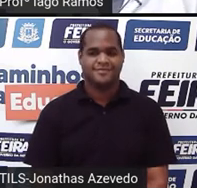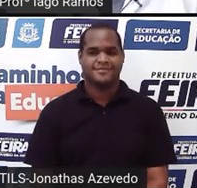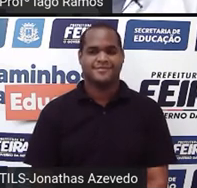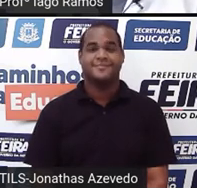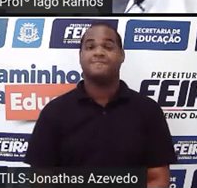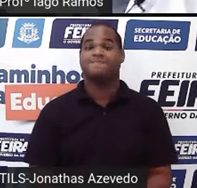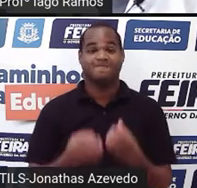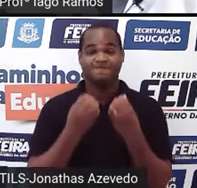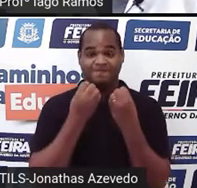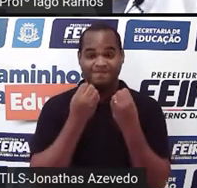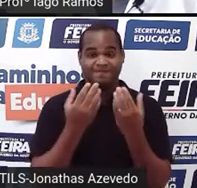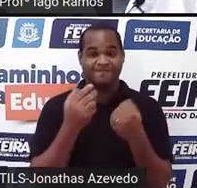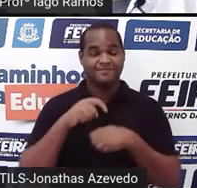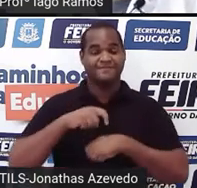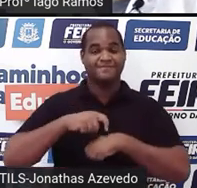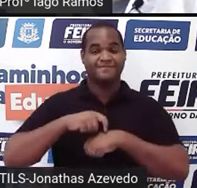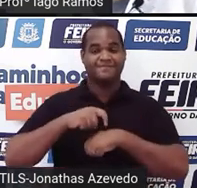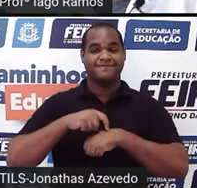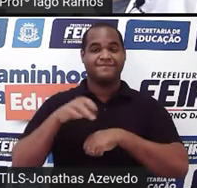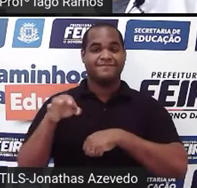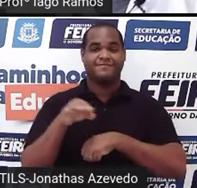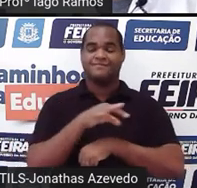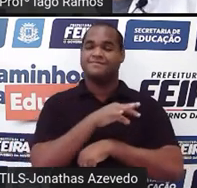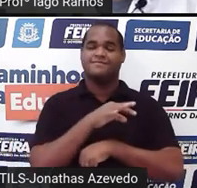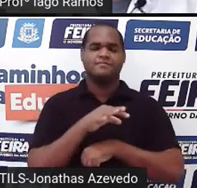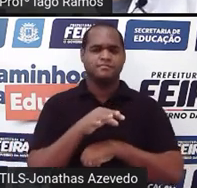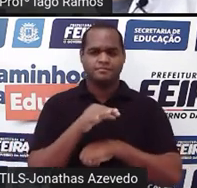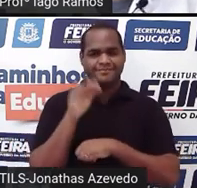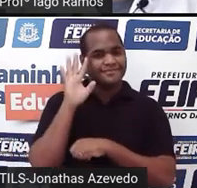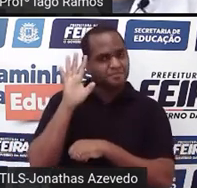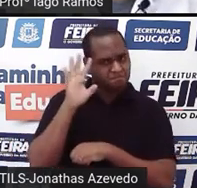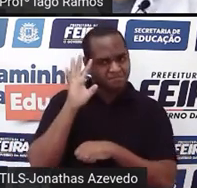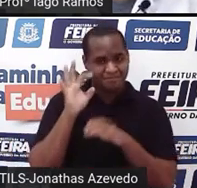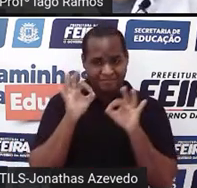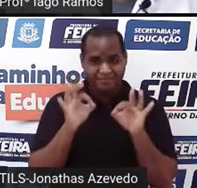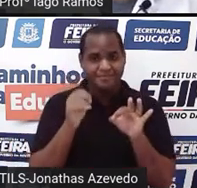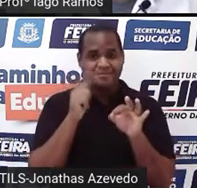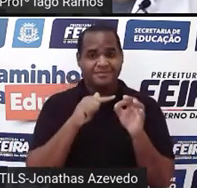Bom, então, é isso aí. Pensou direitinho?